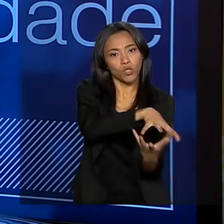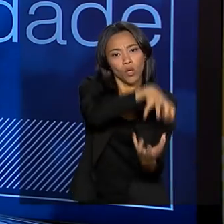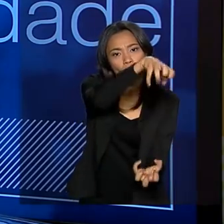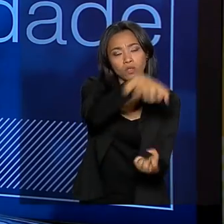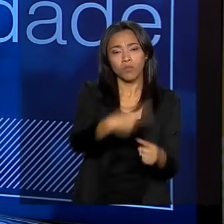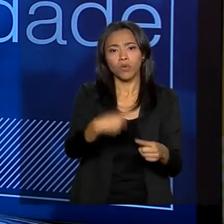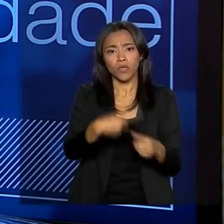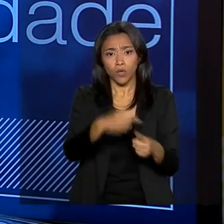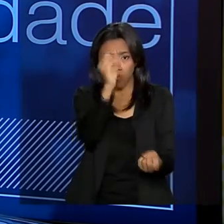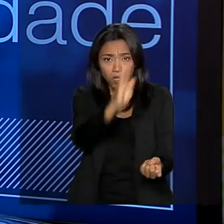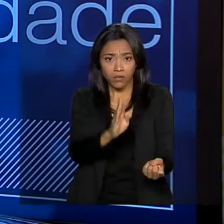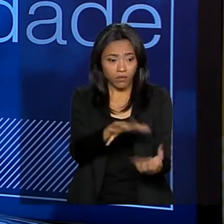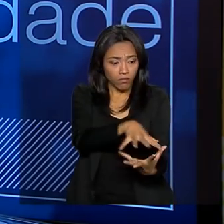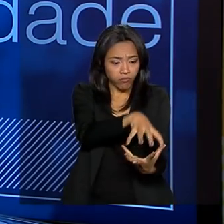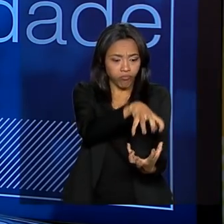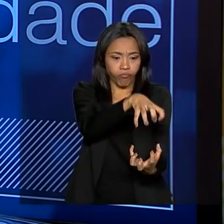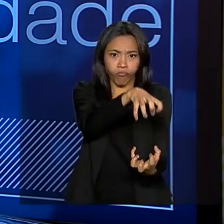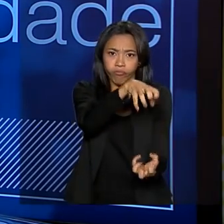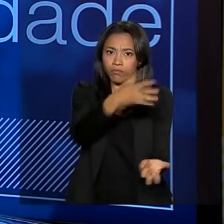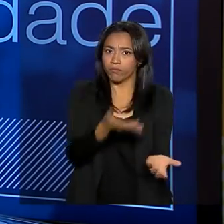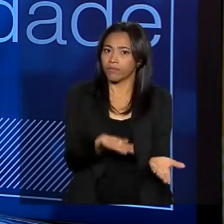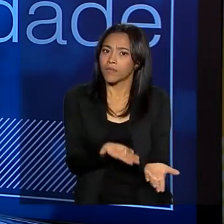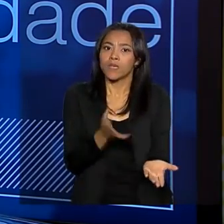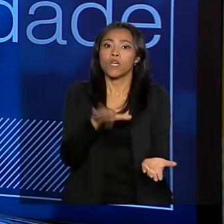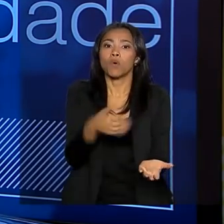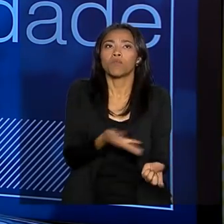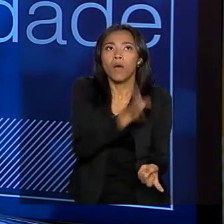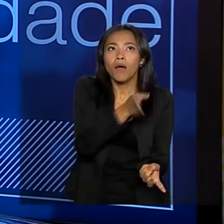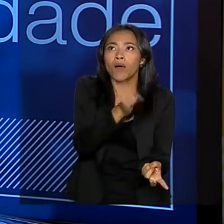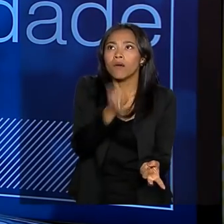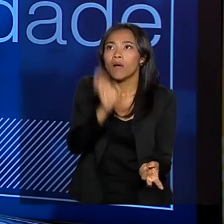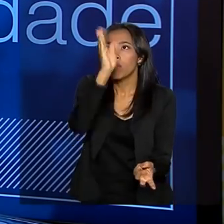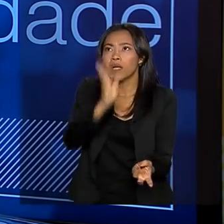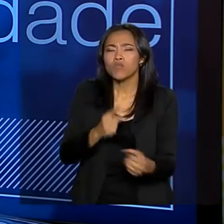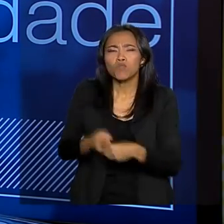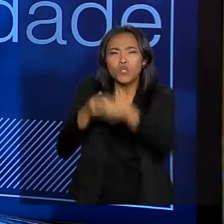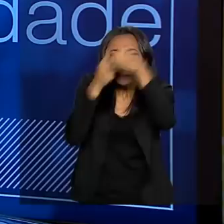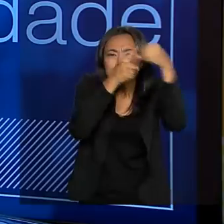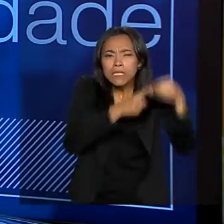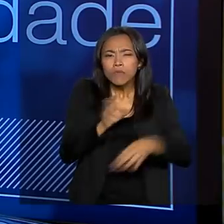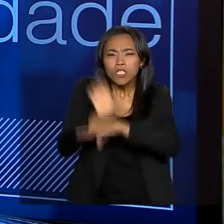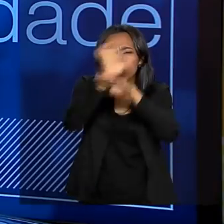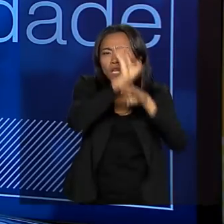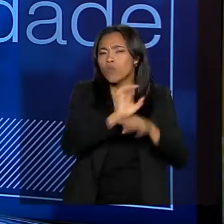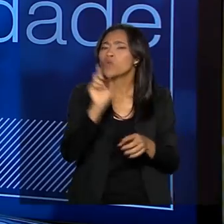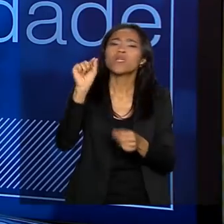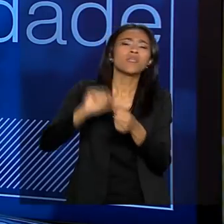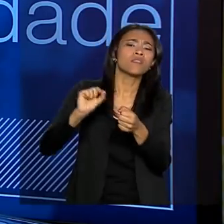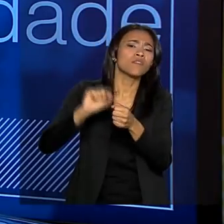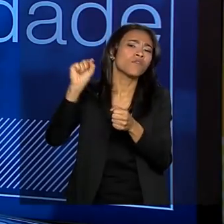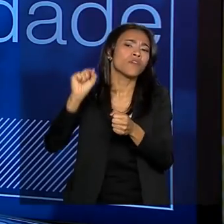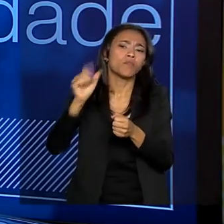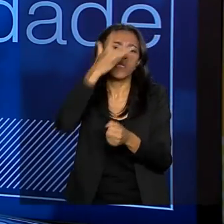o Brasil está envelhecendo. E quando a gente viaja pelo Brasil, a gente vai nos municípios, nos estados, o que está sendo feito para os idosos? Muito